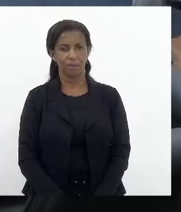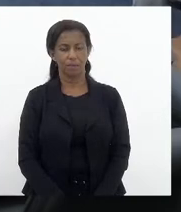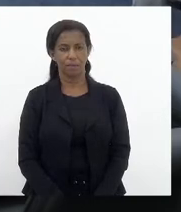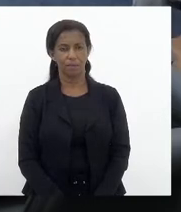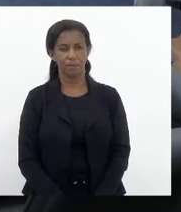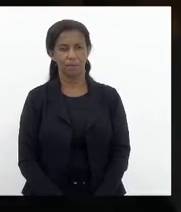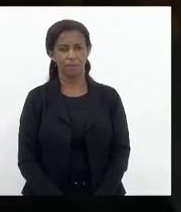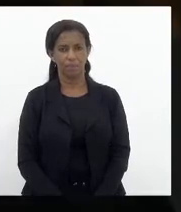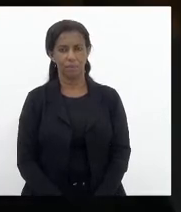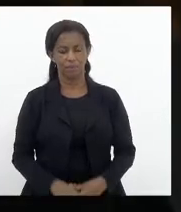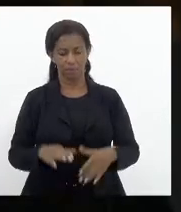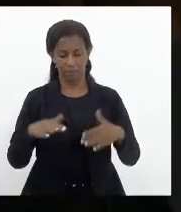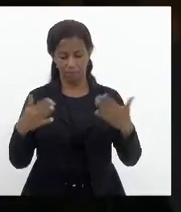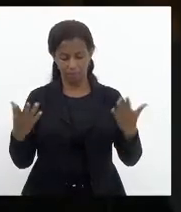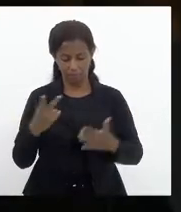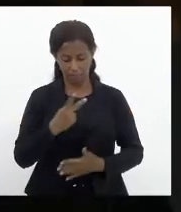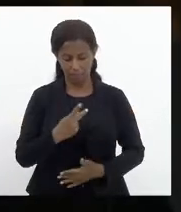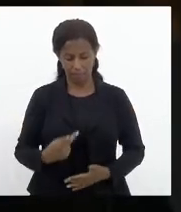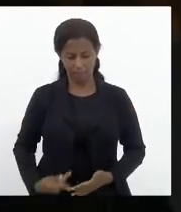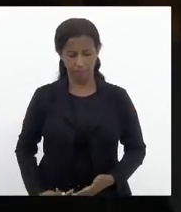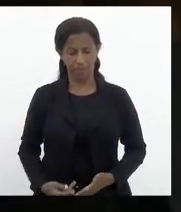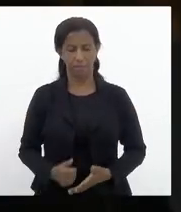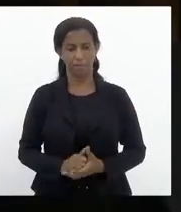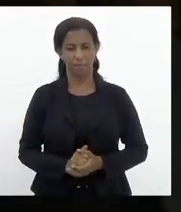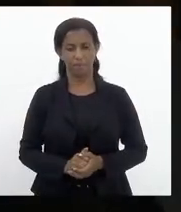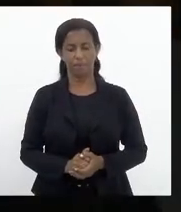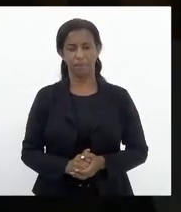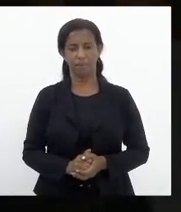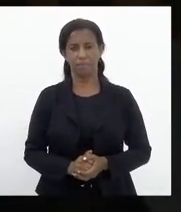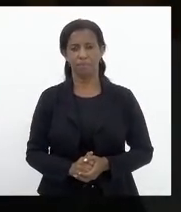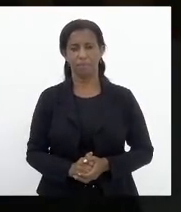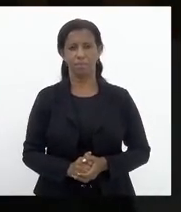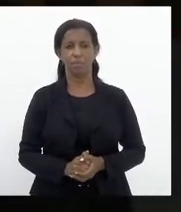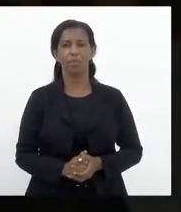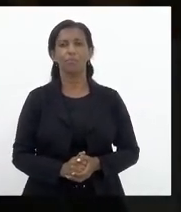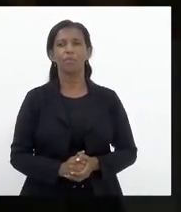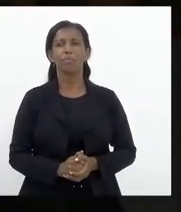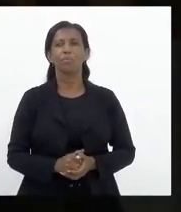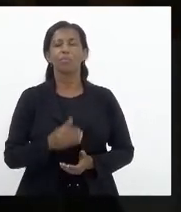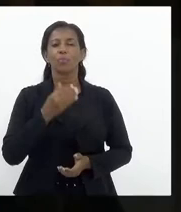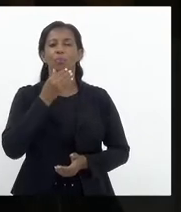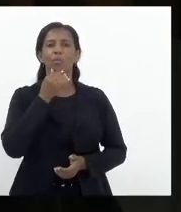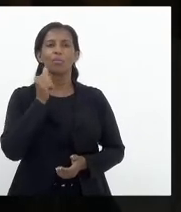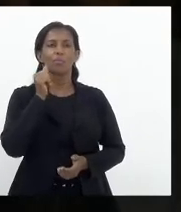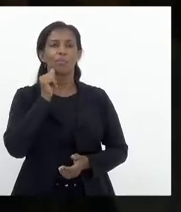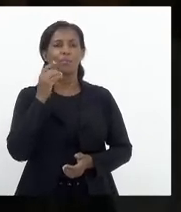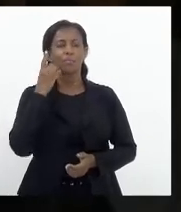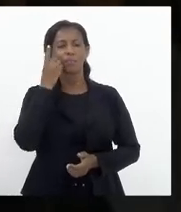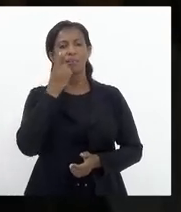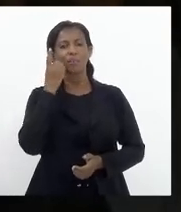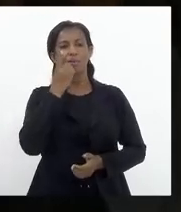Senhora Presidente, senhoras e senhores deputados,